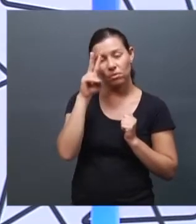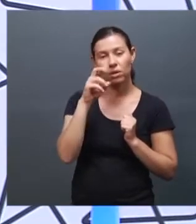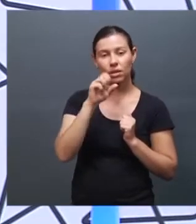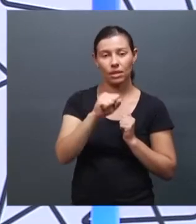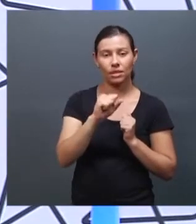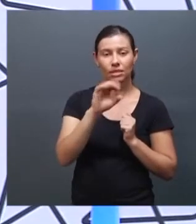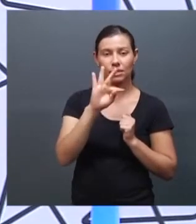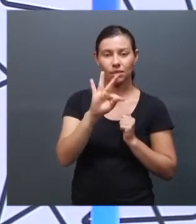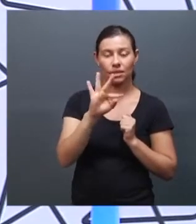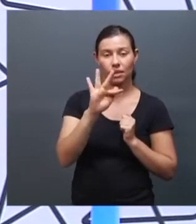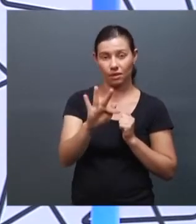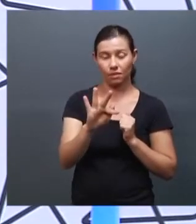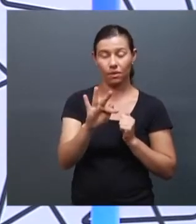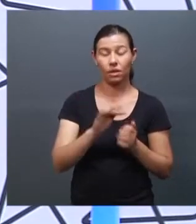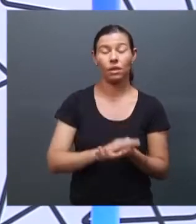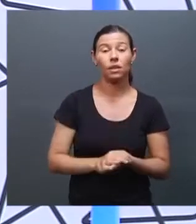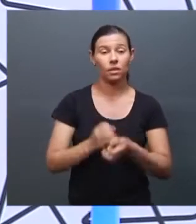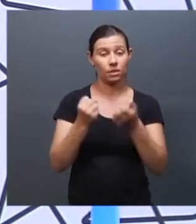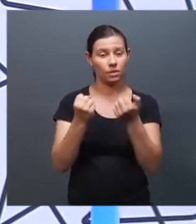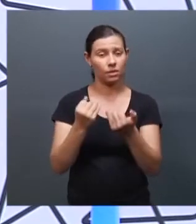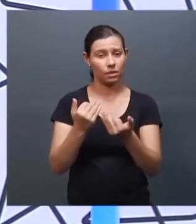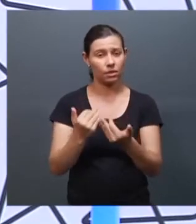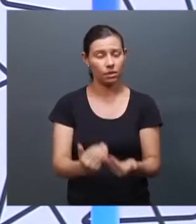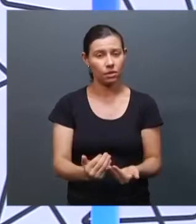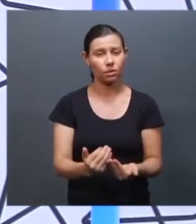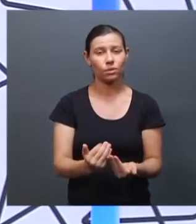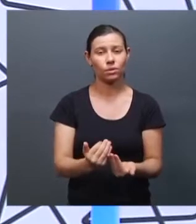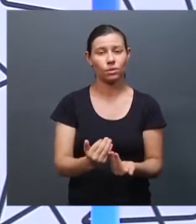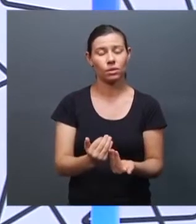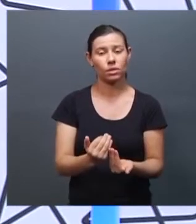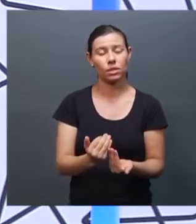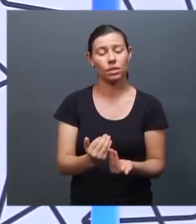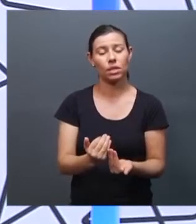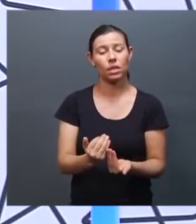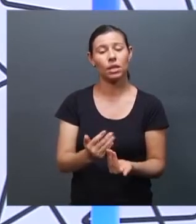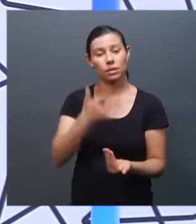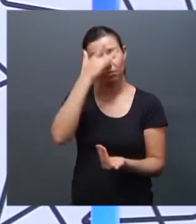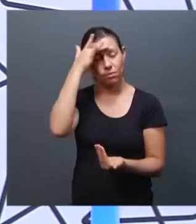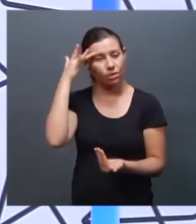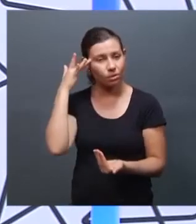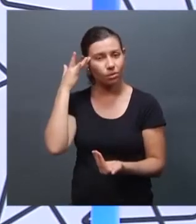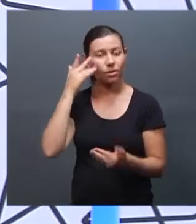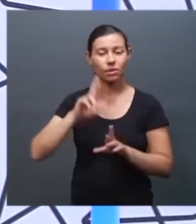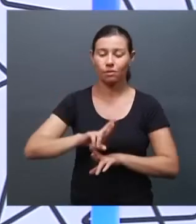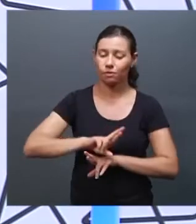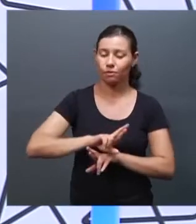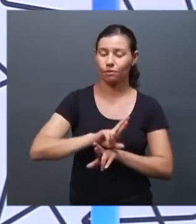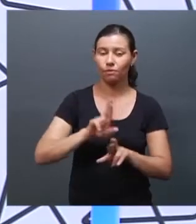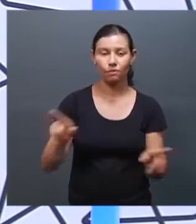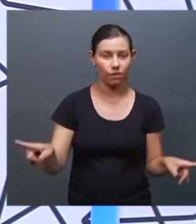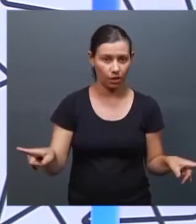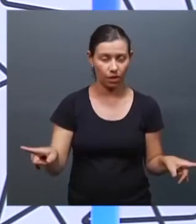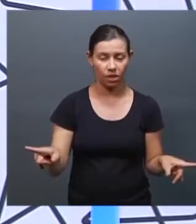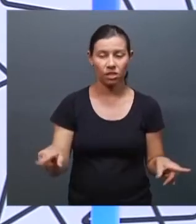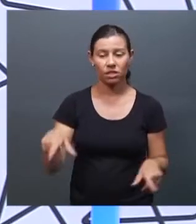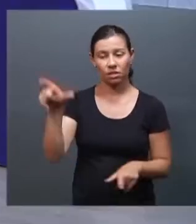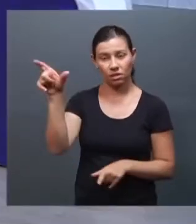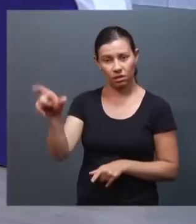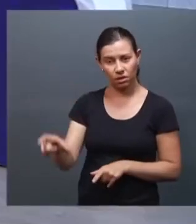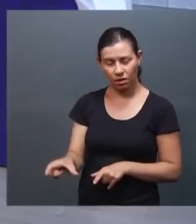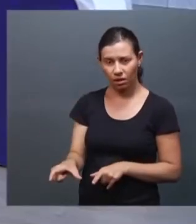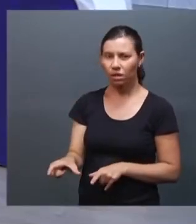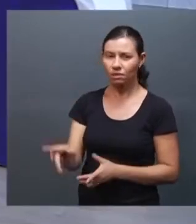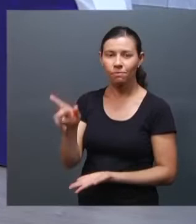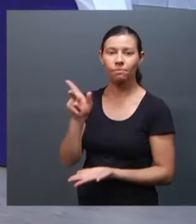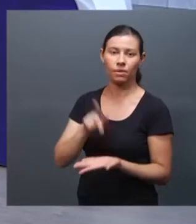venha dizer para a gente sim as pessoas são diferentes e sim elas são legítimas é